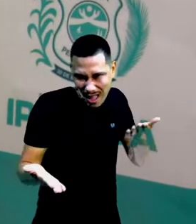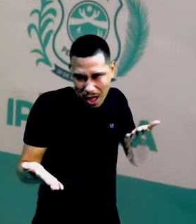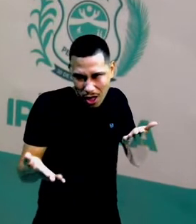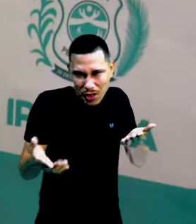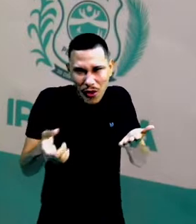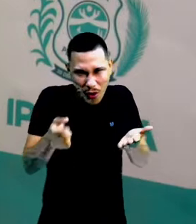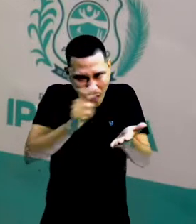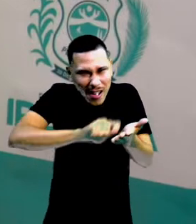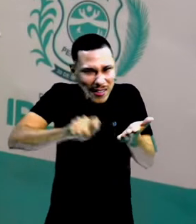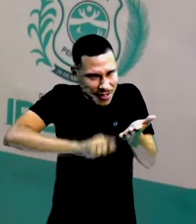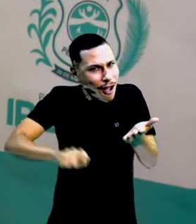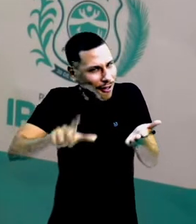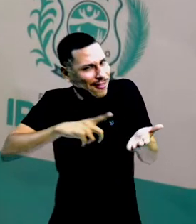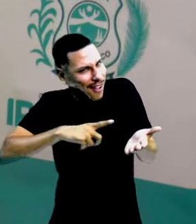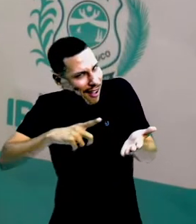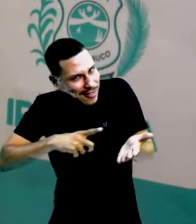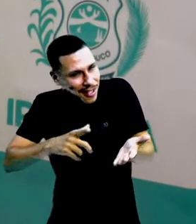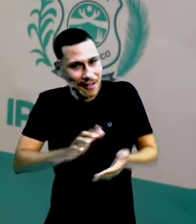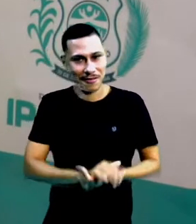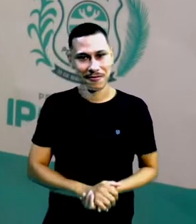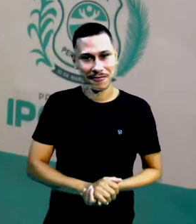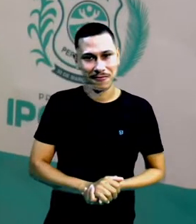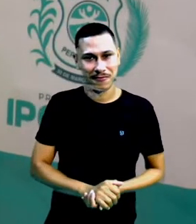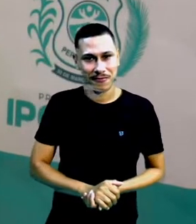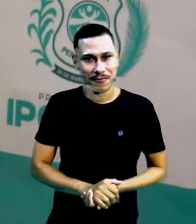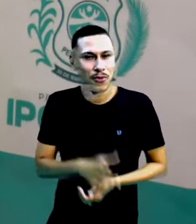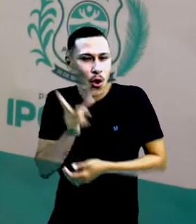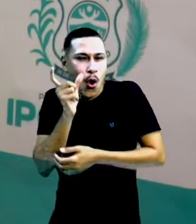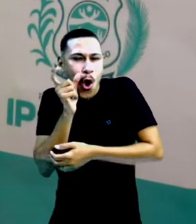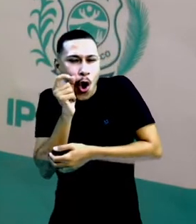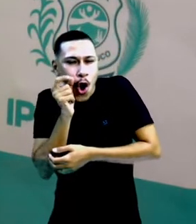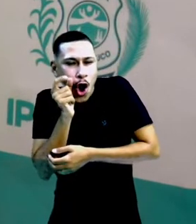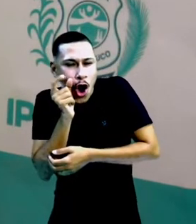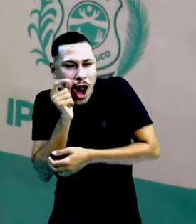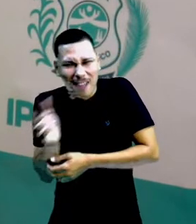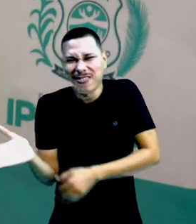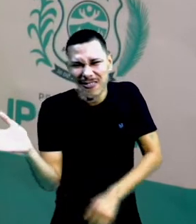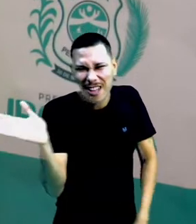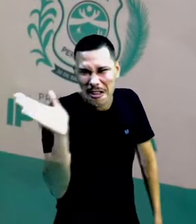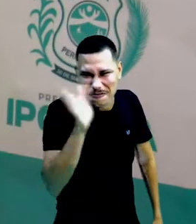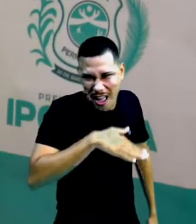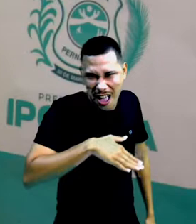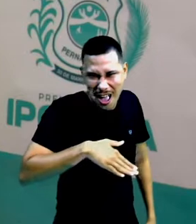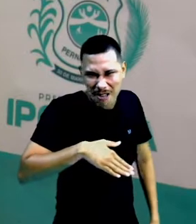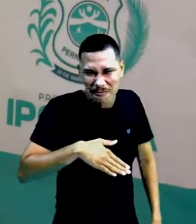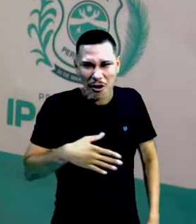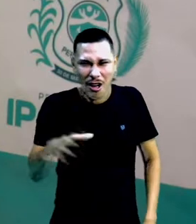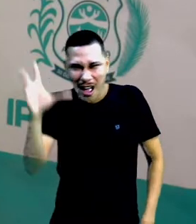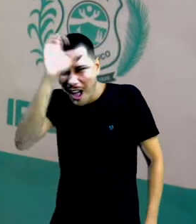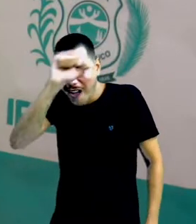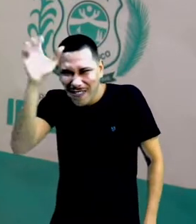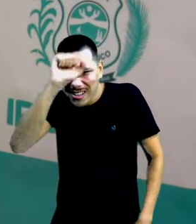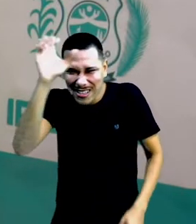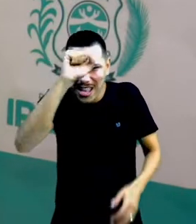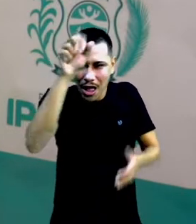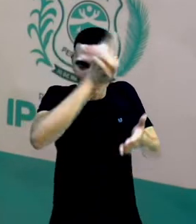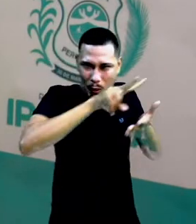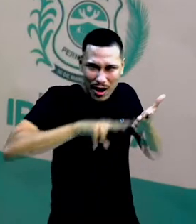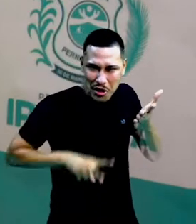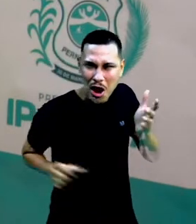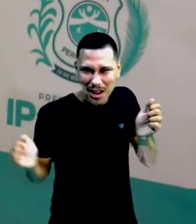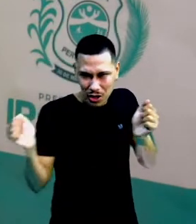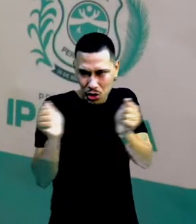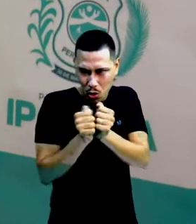atividades, o lápis com a ponta bem afiada e vamos fazer uma leitura em voz alta.